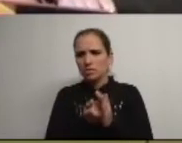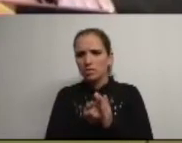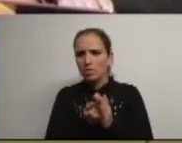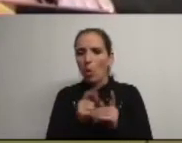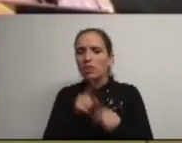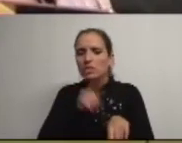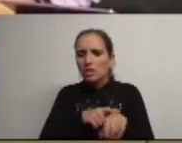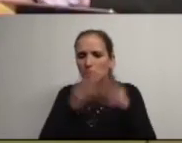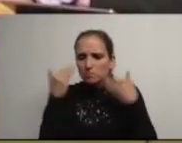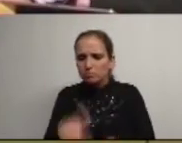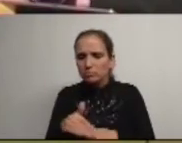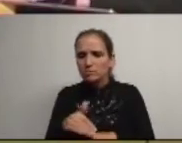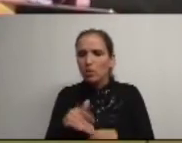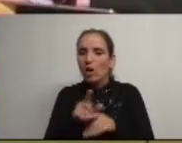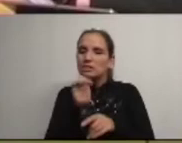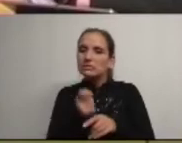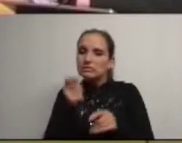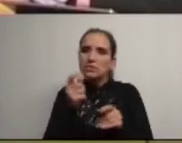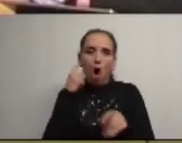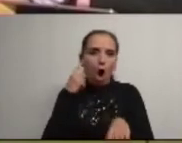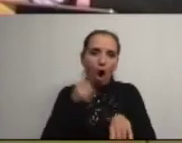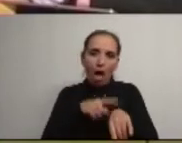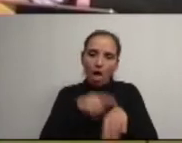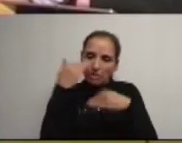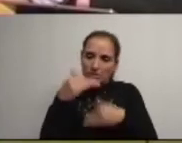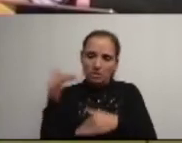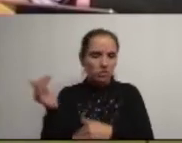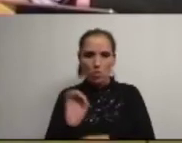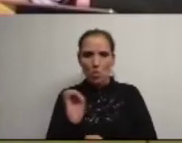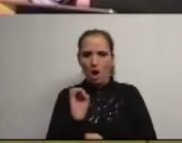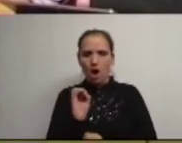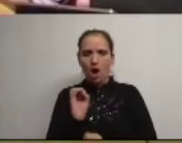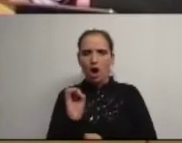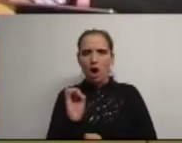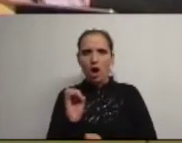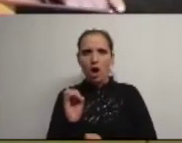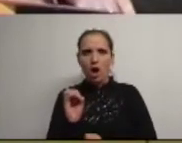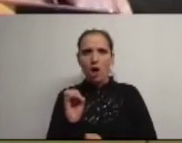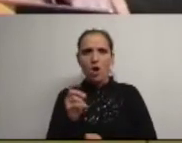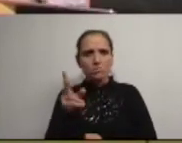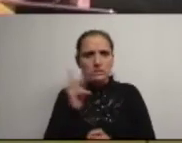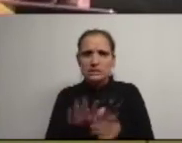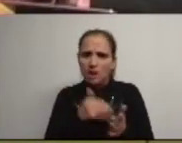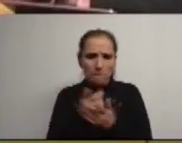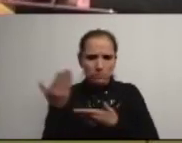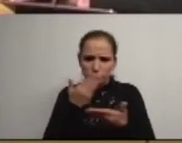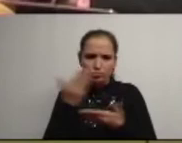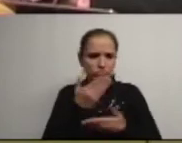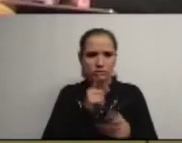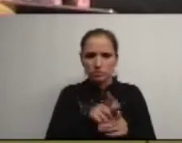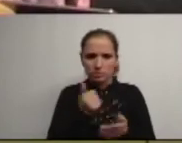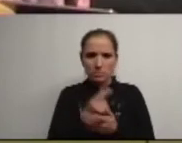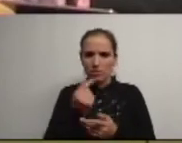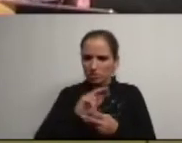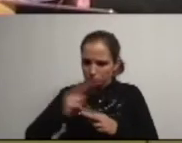momento específico e não damos uma sanhinha agora que vamos abri-los aqui assim de enfiada ouvimos agora fazemos